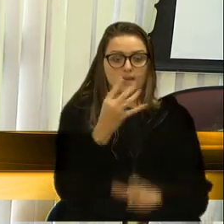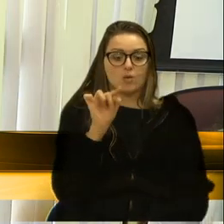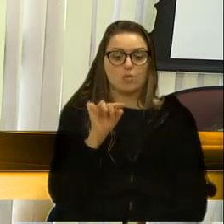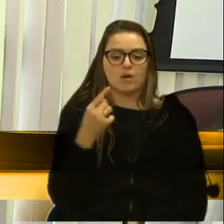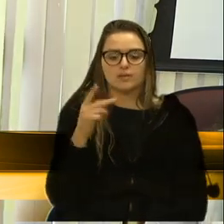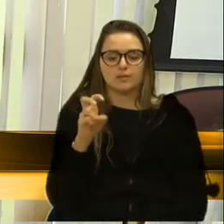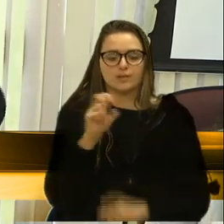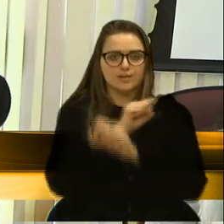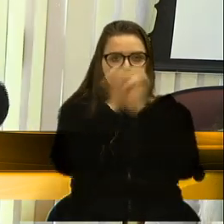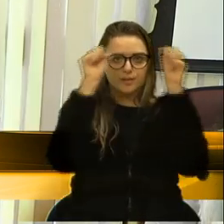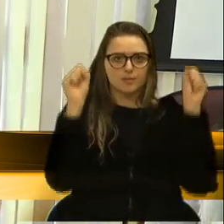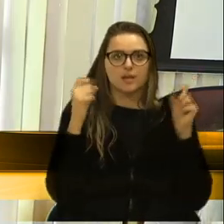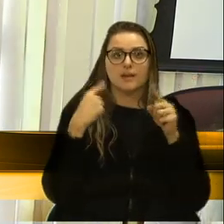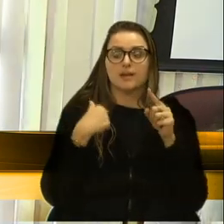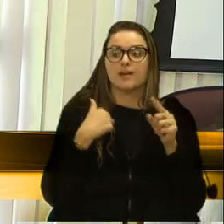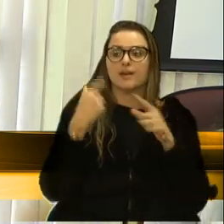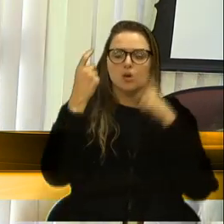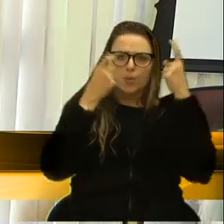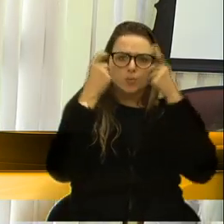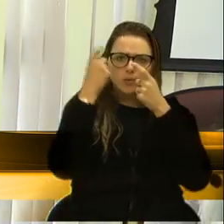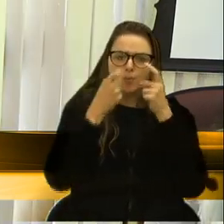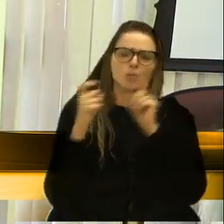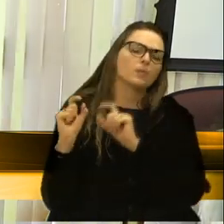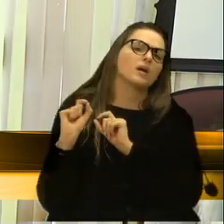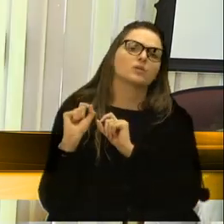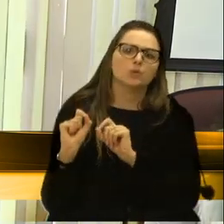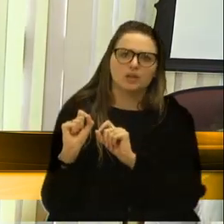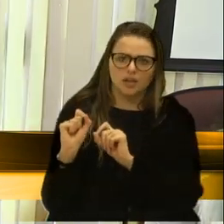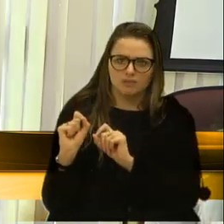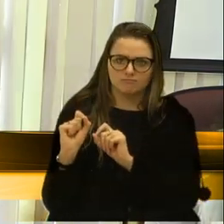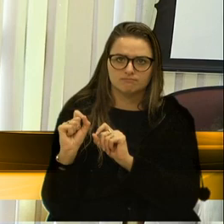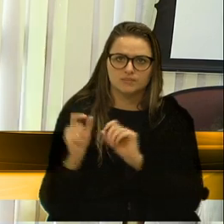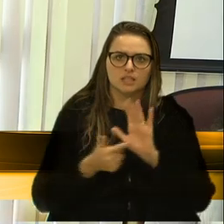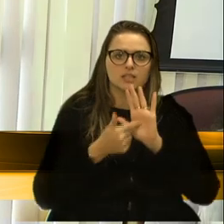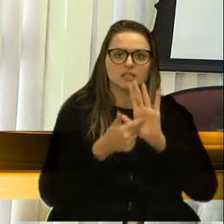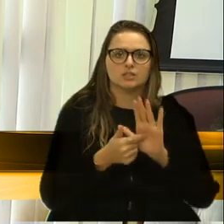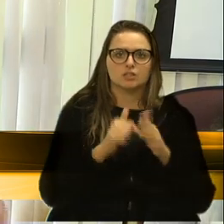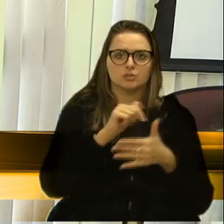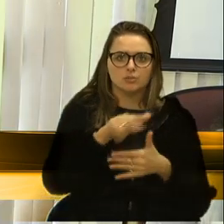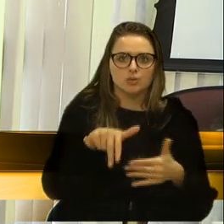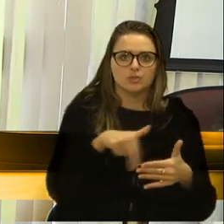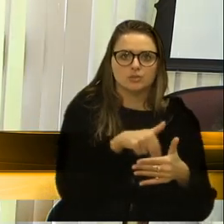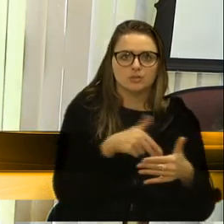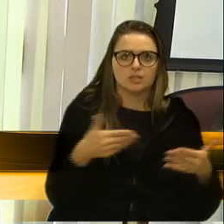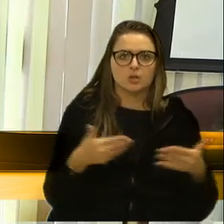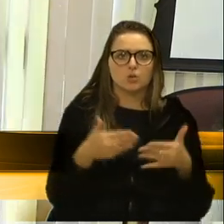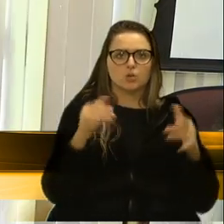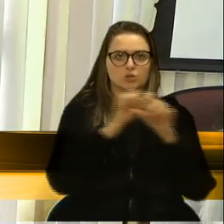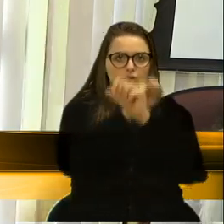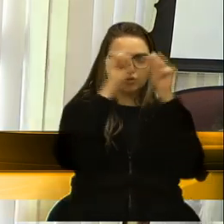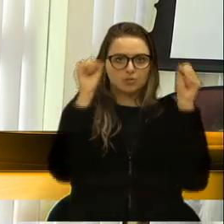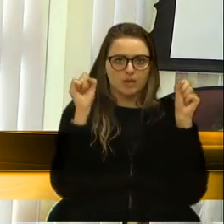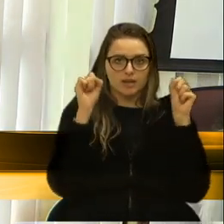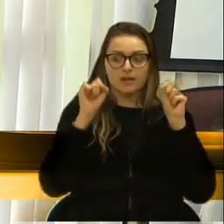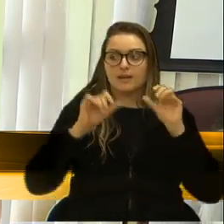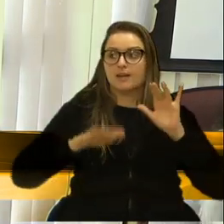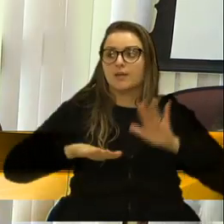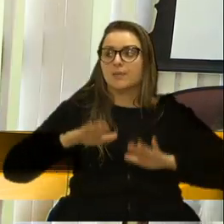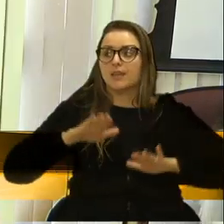mais. Mas a minha preocupação era de trazer aqui nesta manhã, dependendo de como